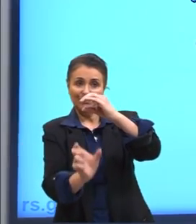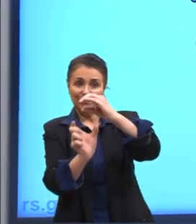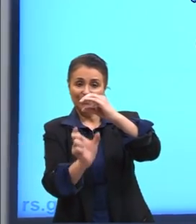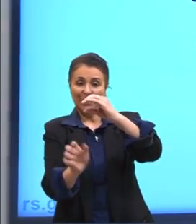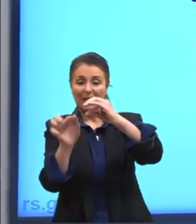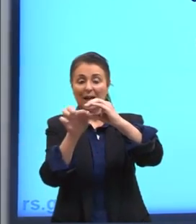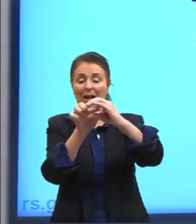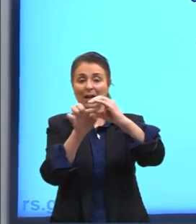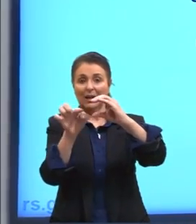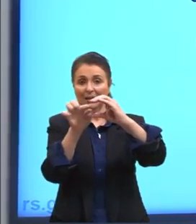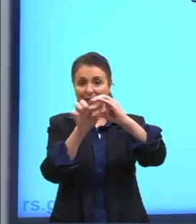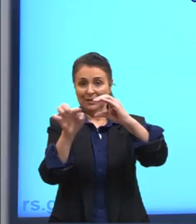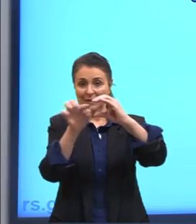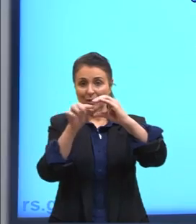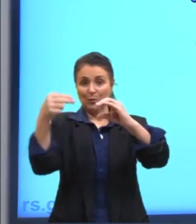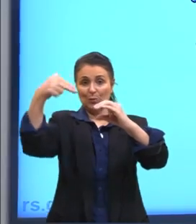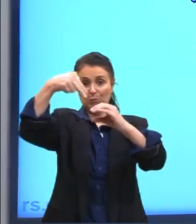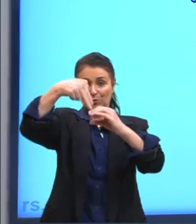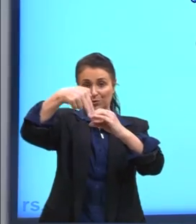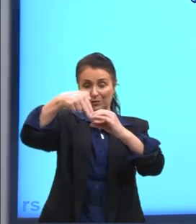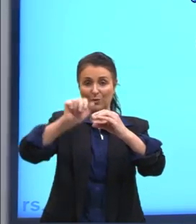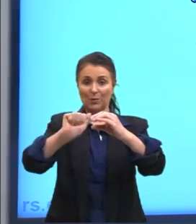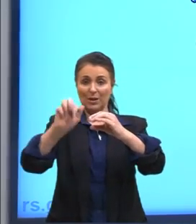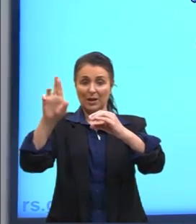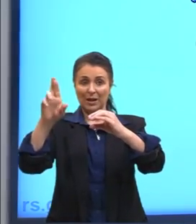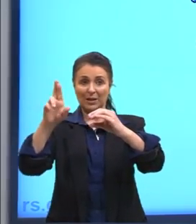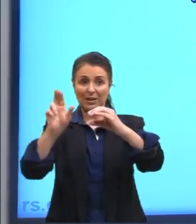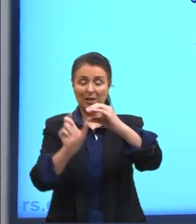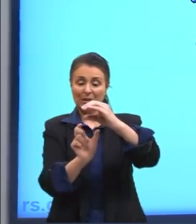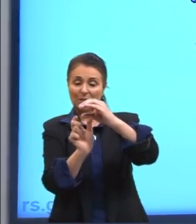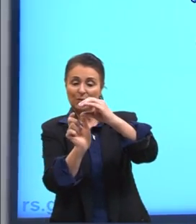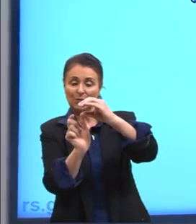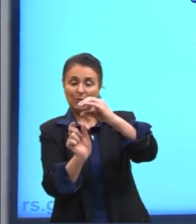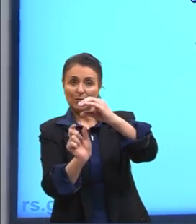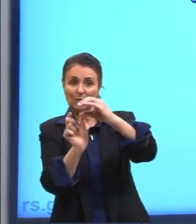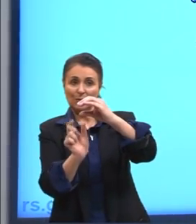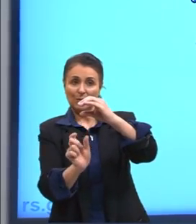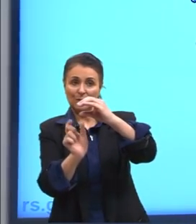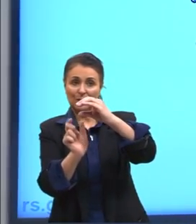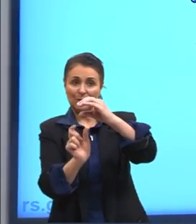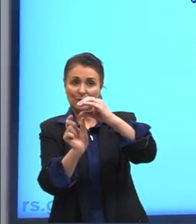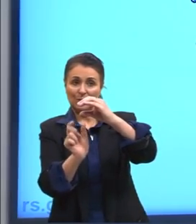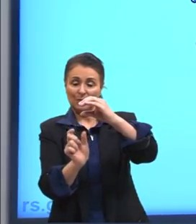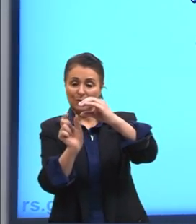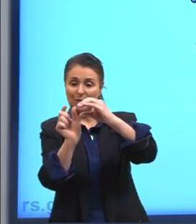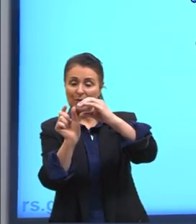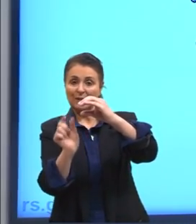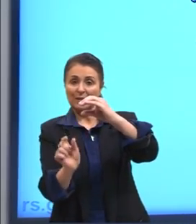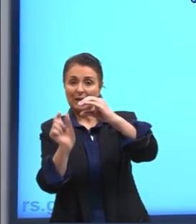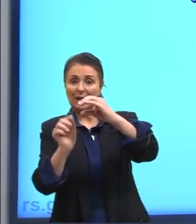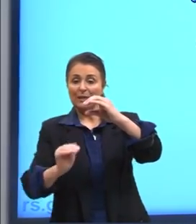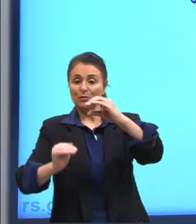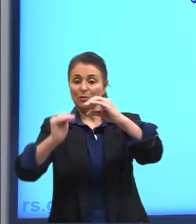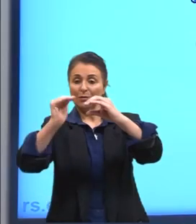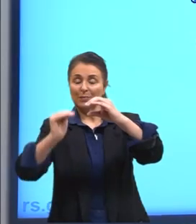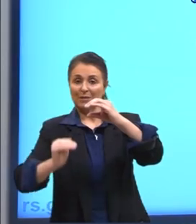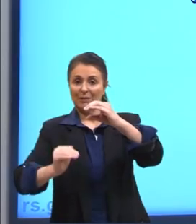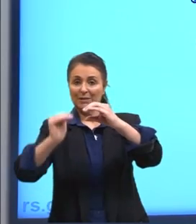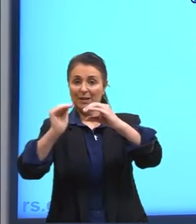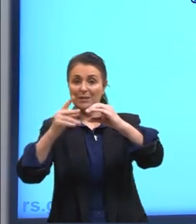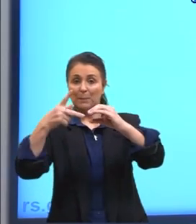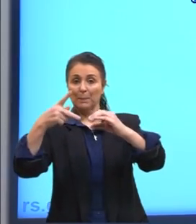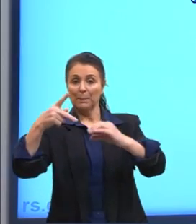combustível e ar e o cilindro é esse aqui, né? O pistão, na verdade, é esse que fica subindo e descendo aqui, tá?